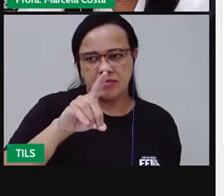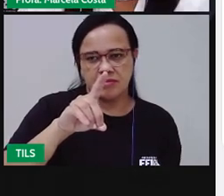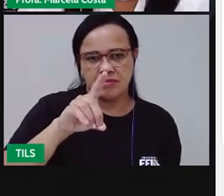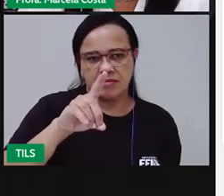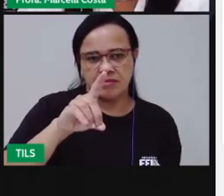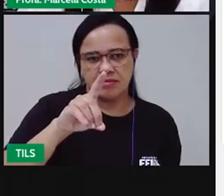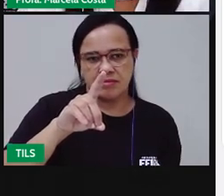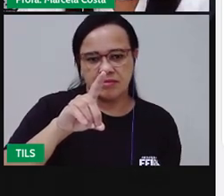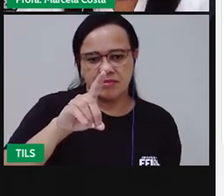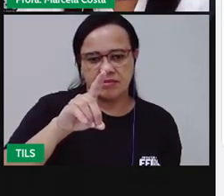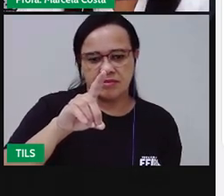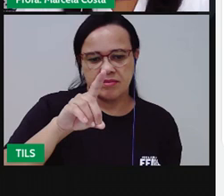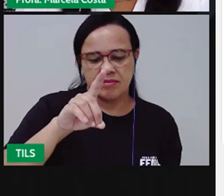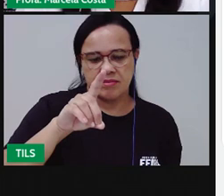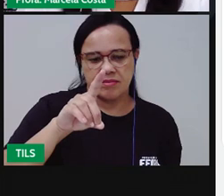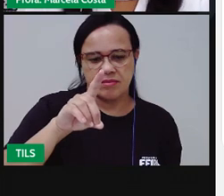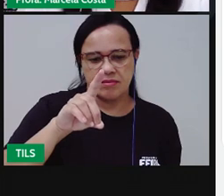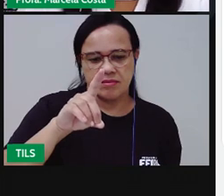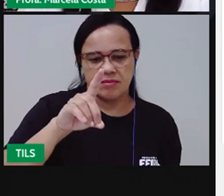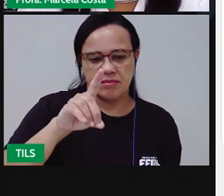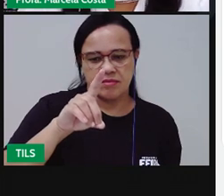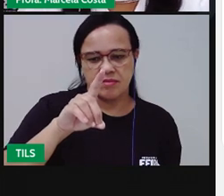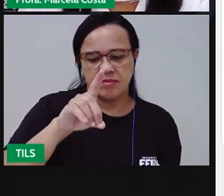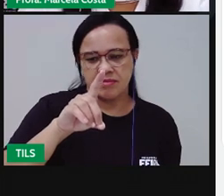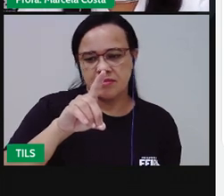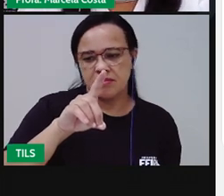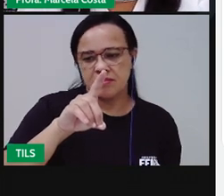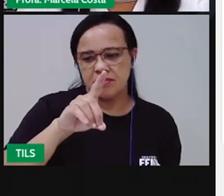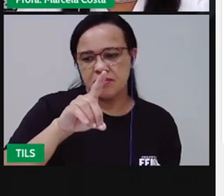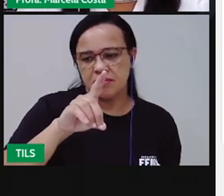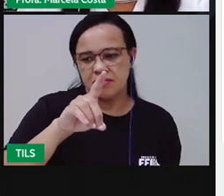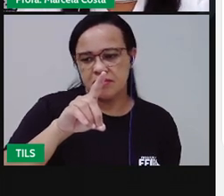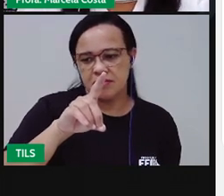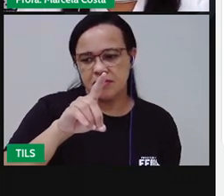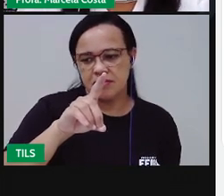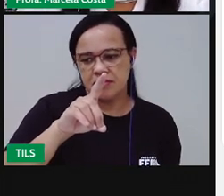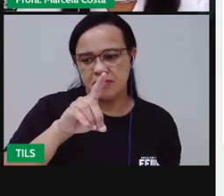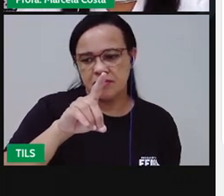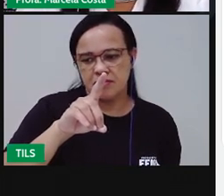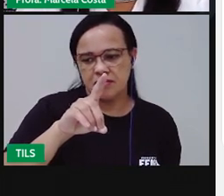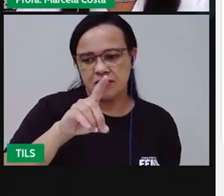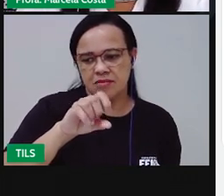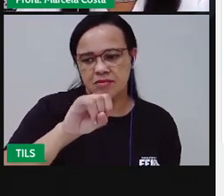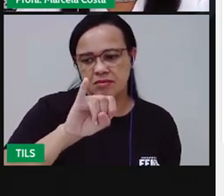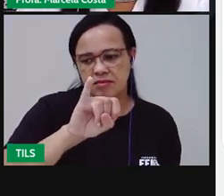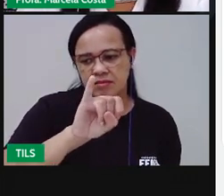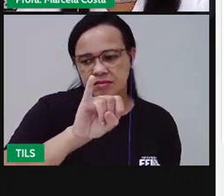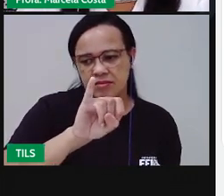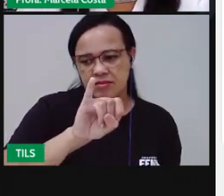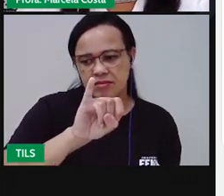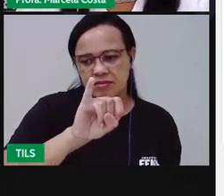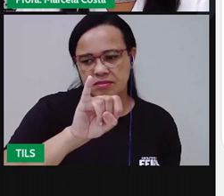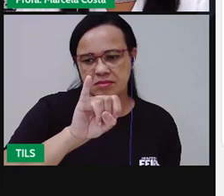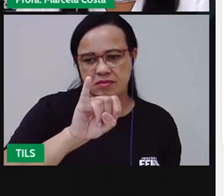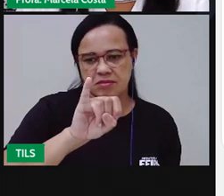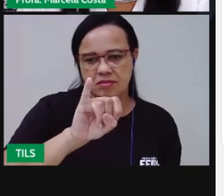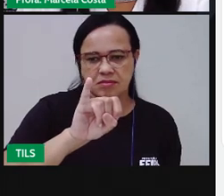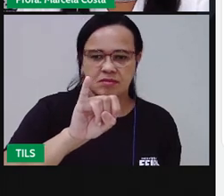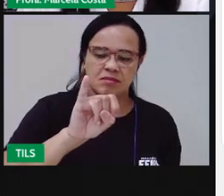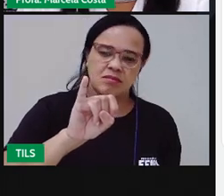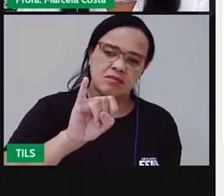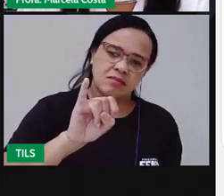esquerdo. Letra D. Agora, a letra I. De cima para baixo.